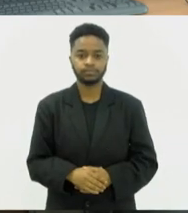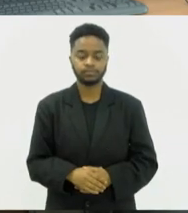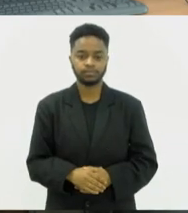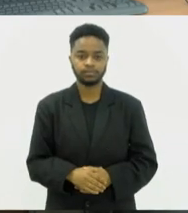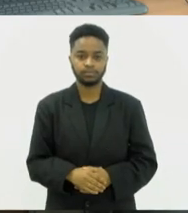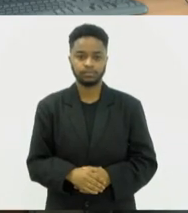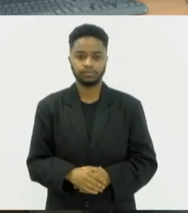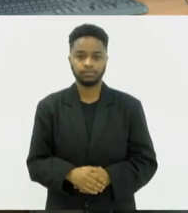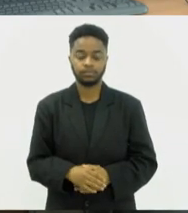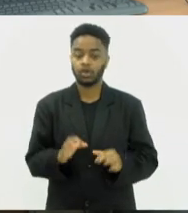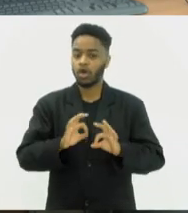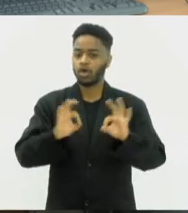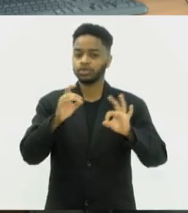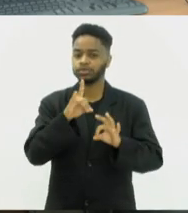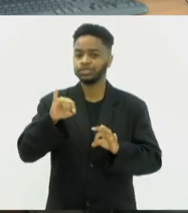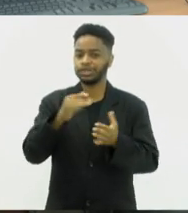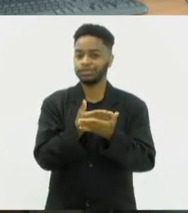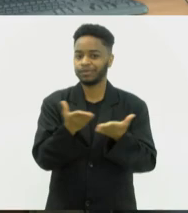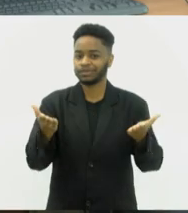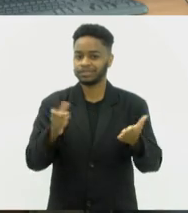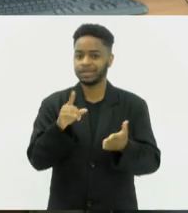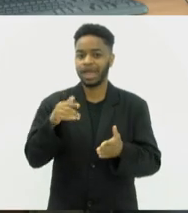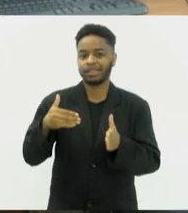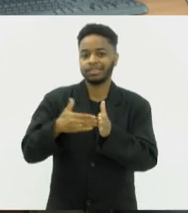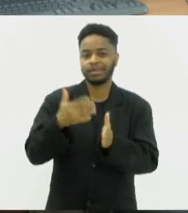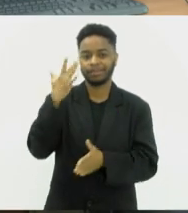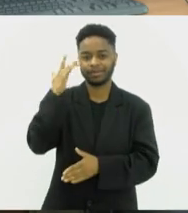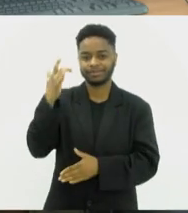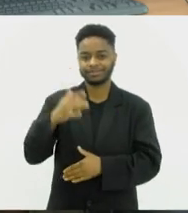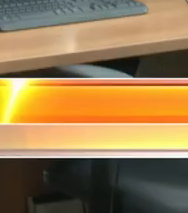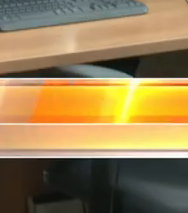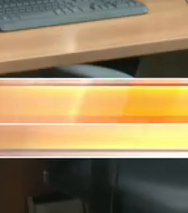Um ótimo dia para você e até amanhã.